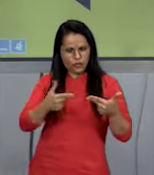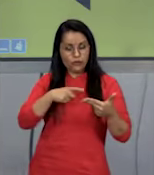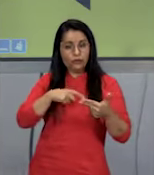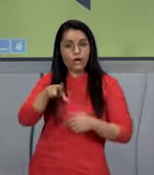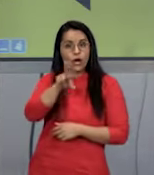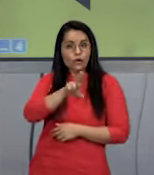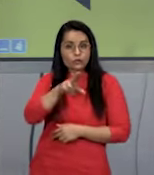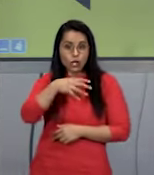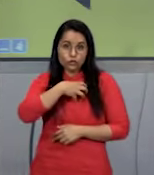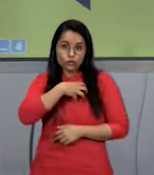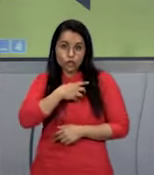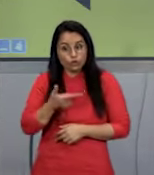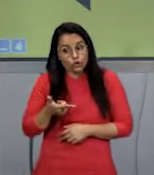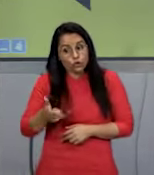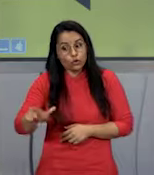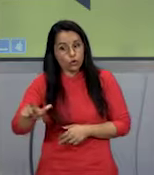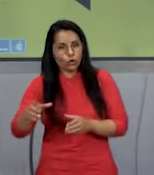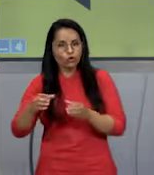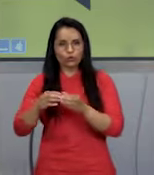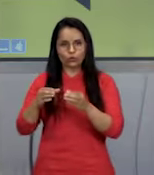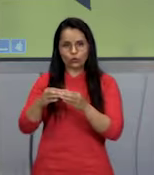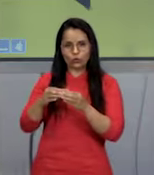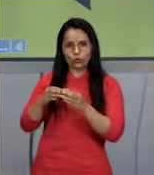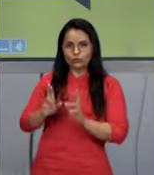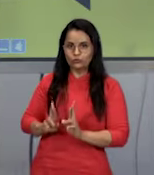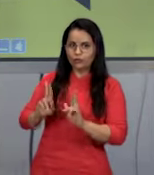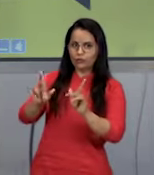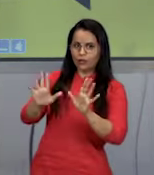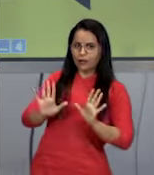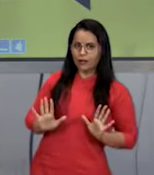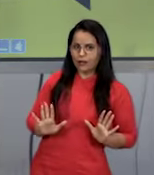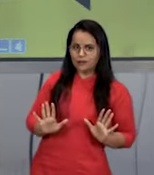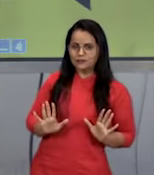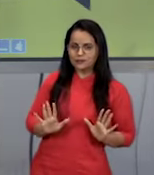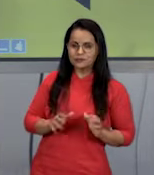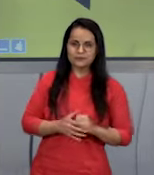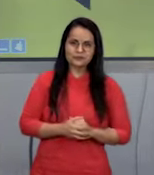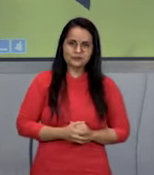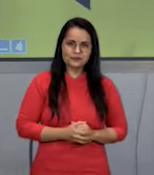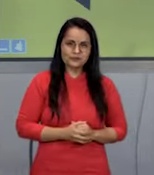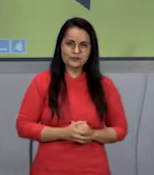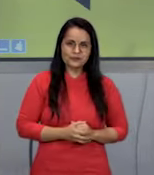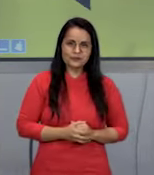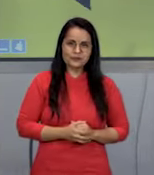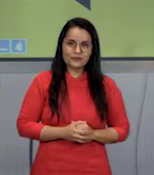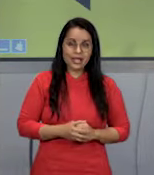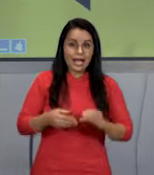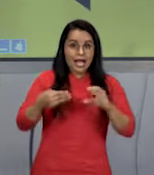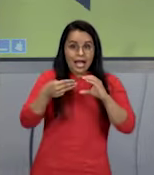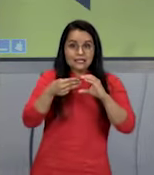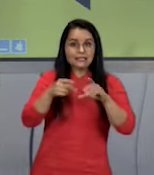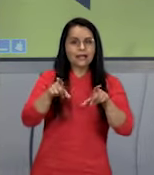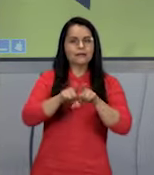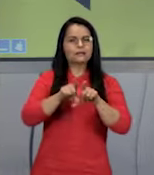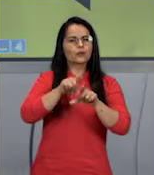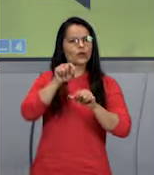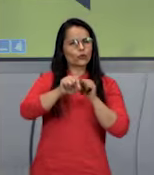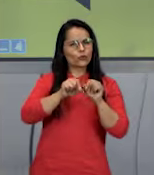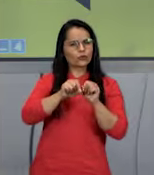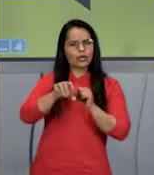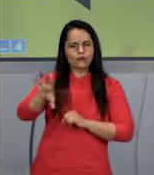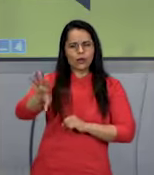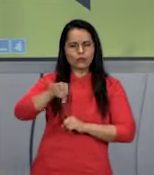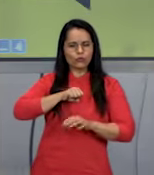respiração de um modo e outros tipos de seres vivos de outros. As células também vão